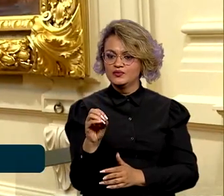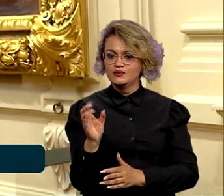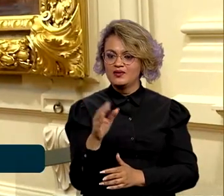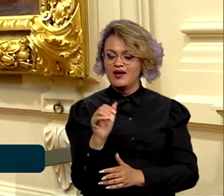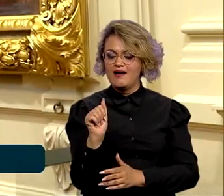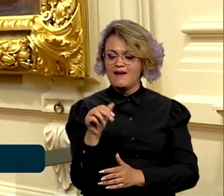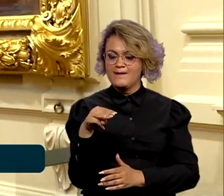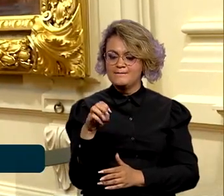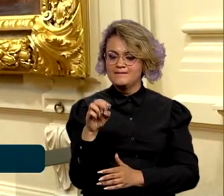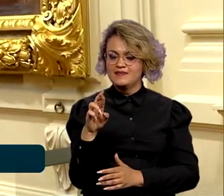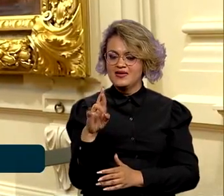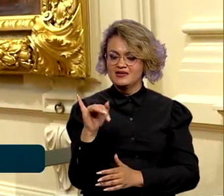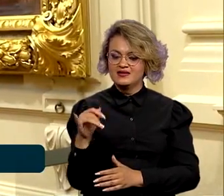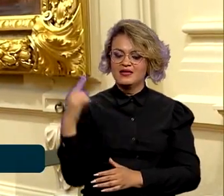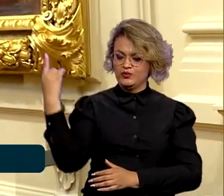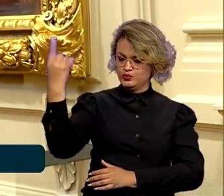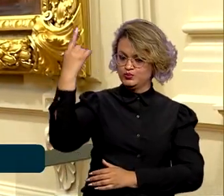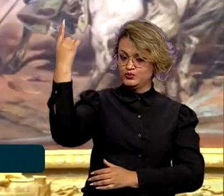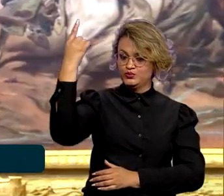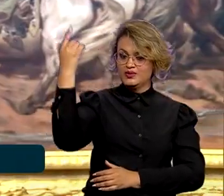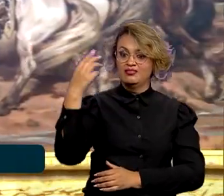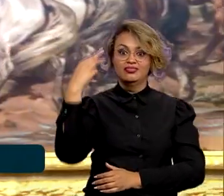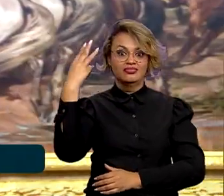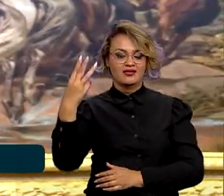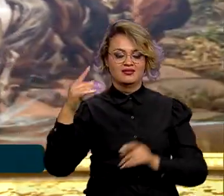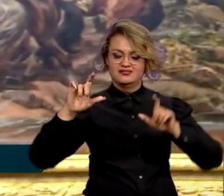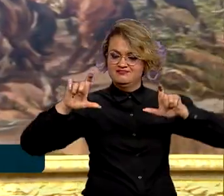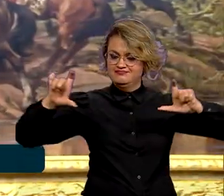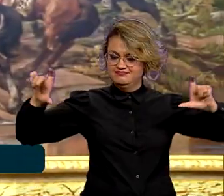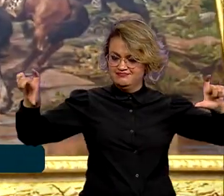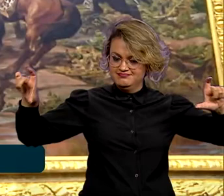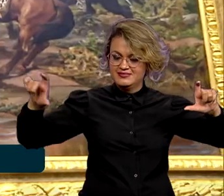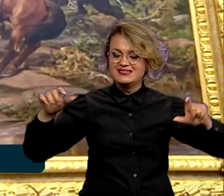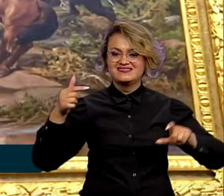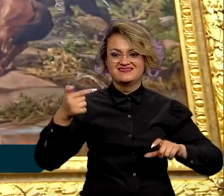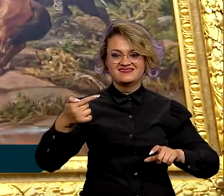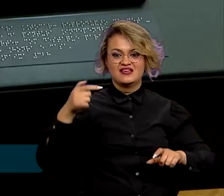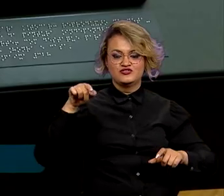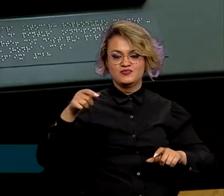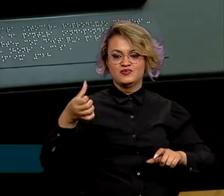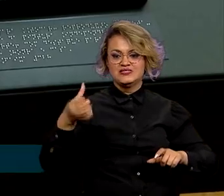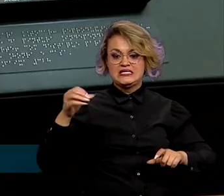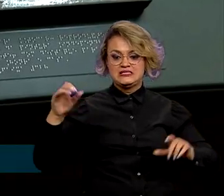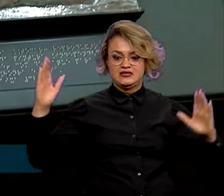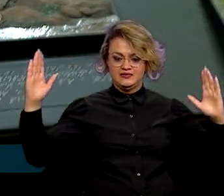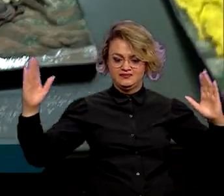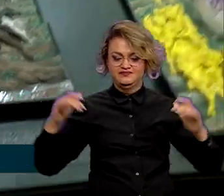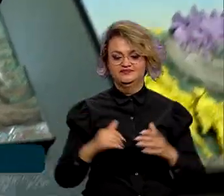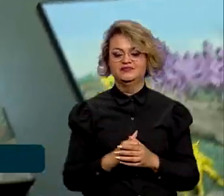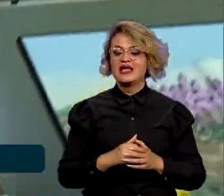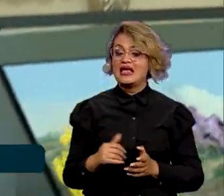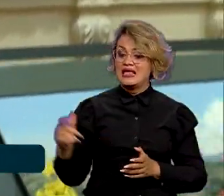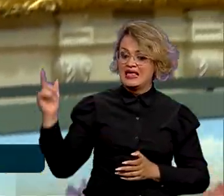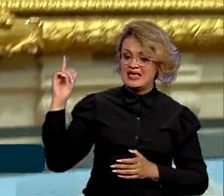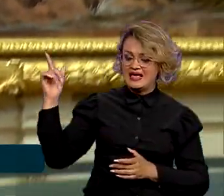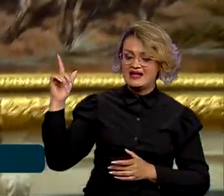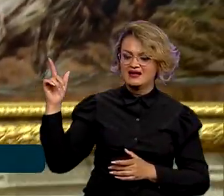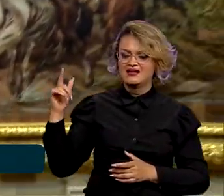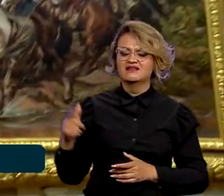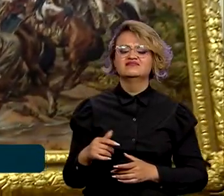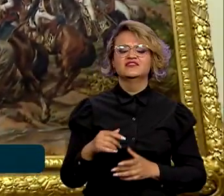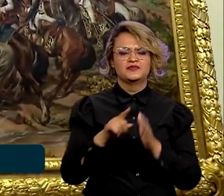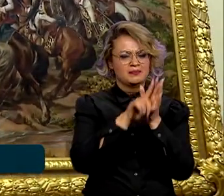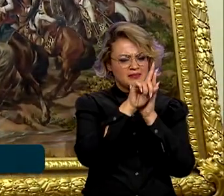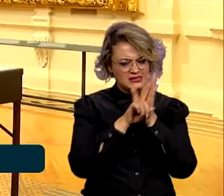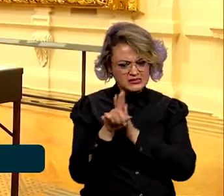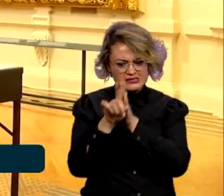tem 4,15 de altura por 7,60 metros de largura. Mesmo sendo concebida a partir de muita